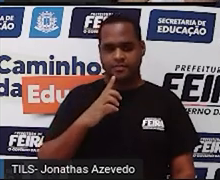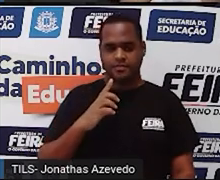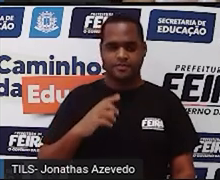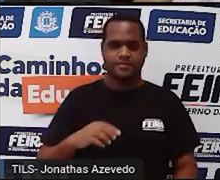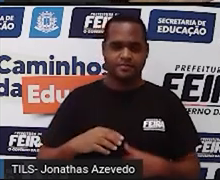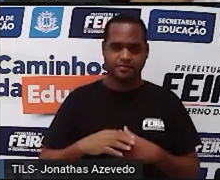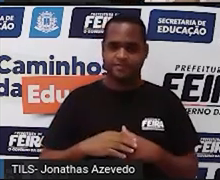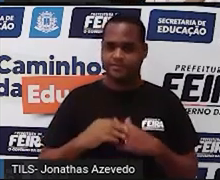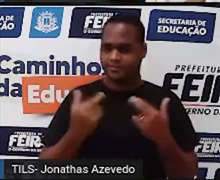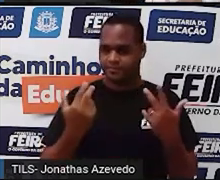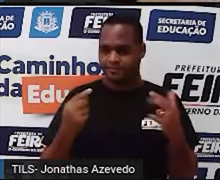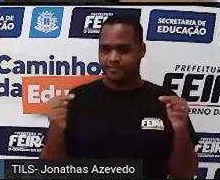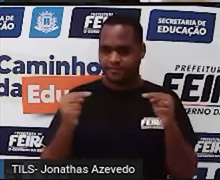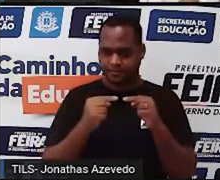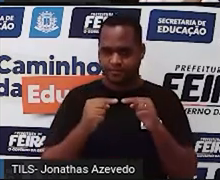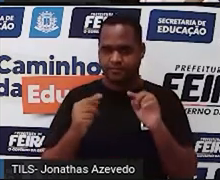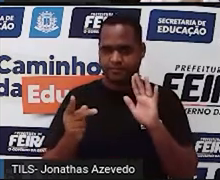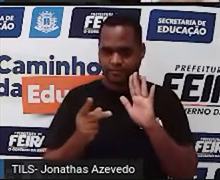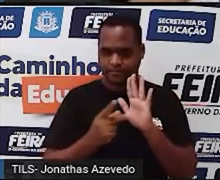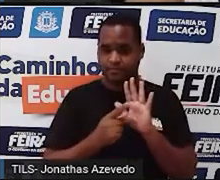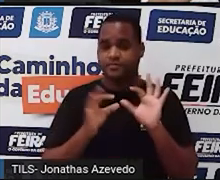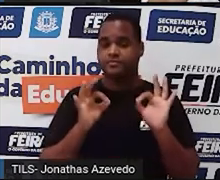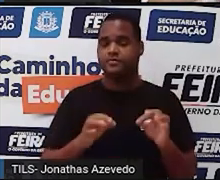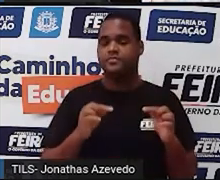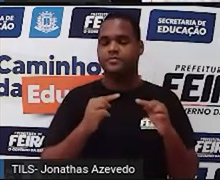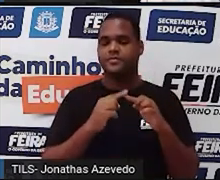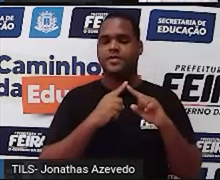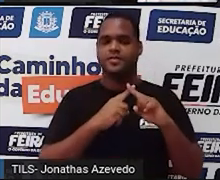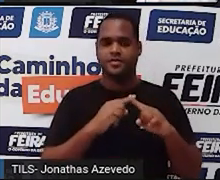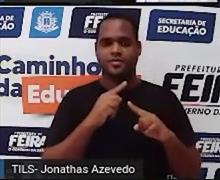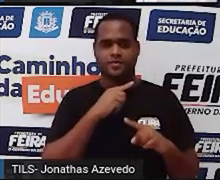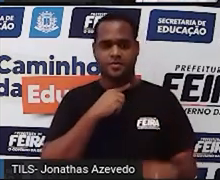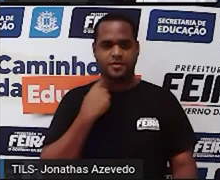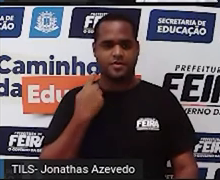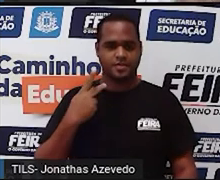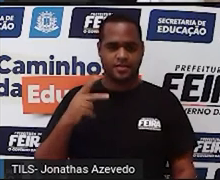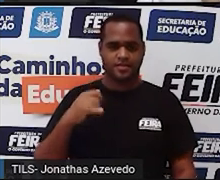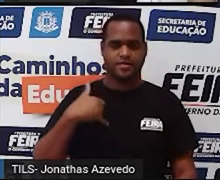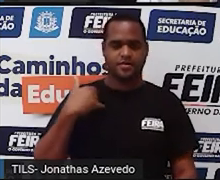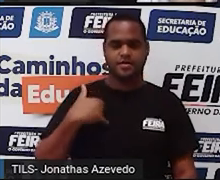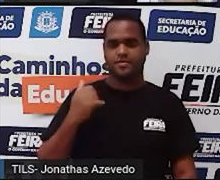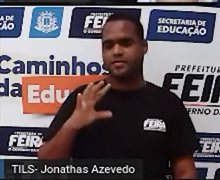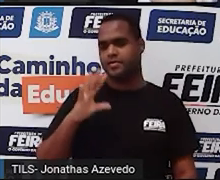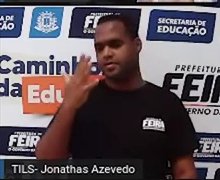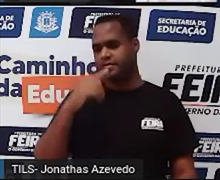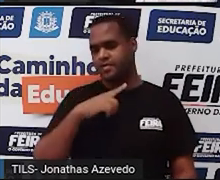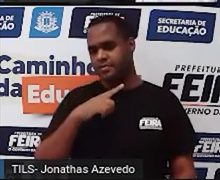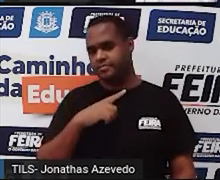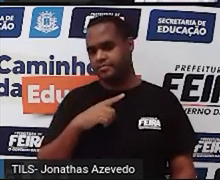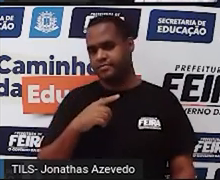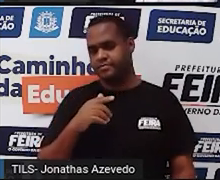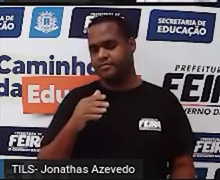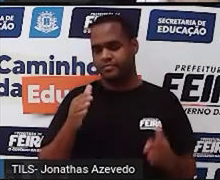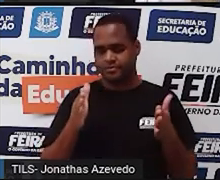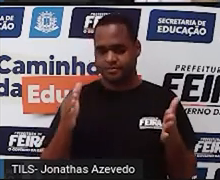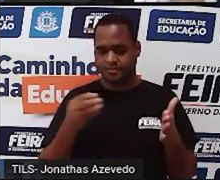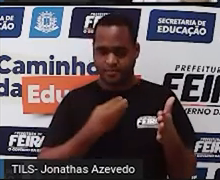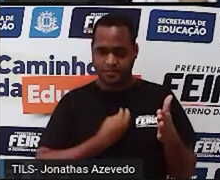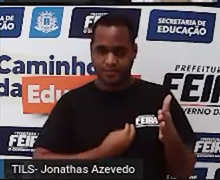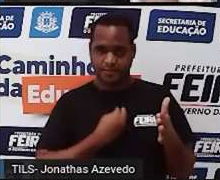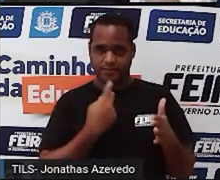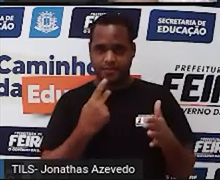que ser igual a esse X, a gente está chamando a idade que ele morreu de X. Agora, momento por momento da vida dele,